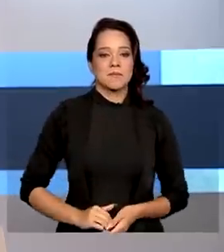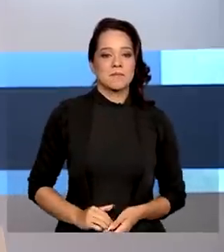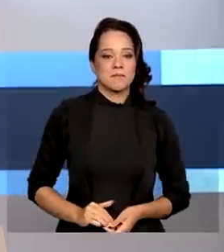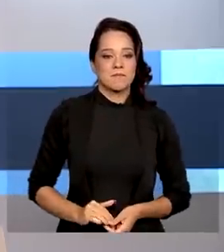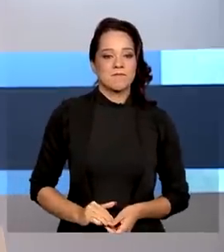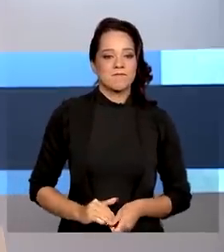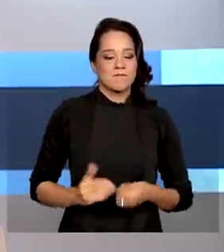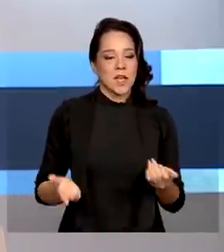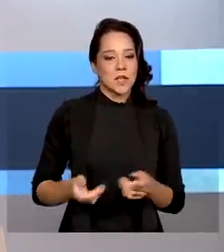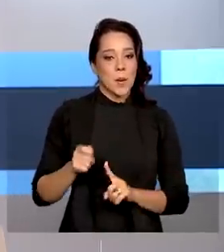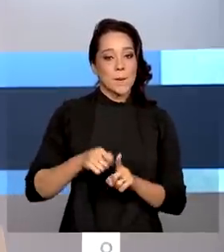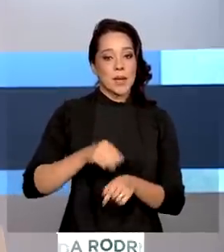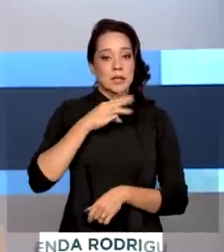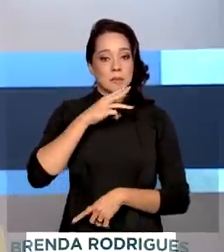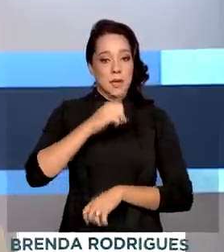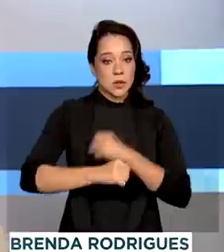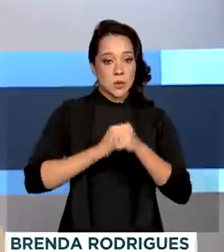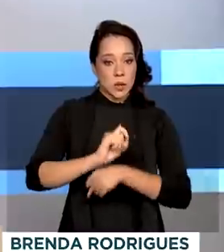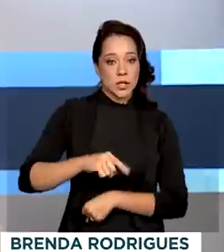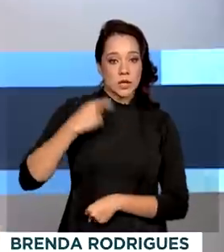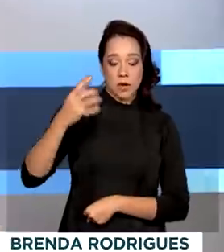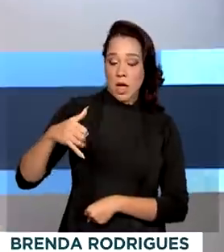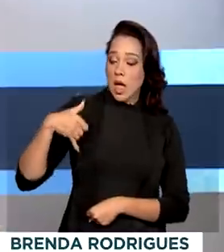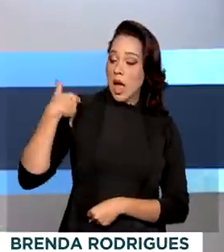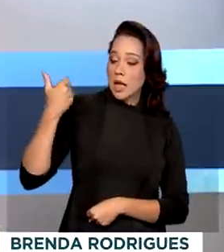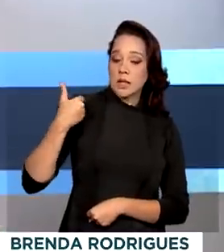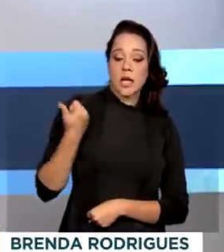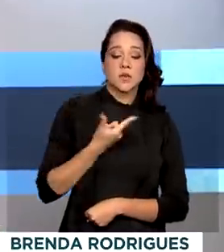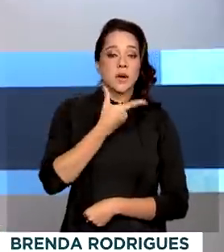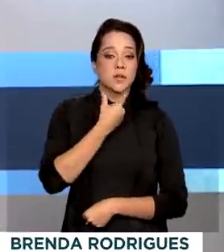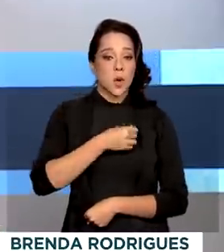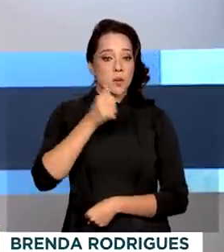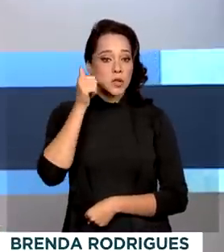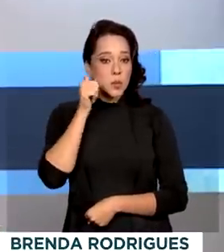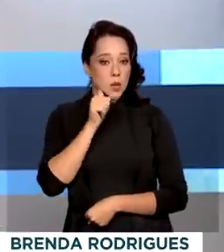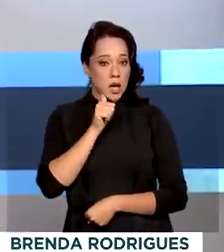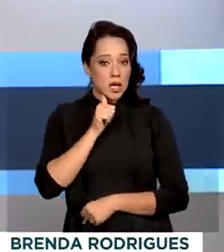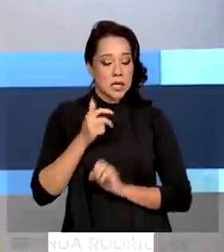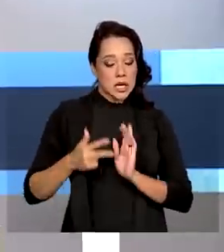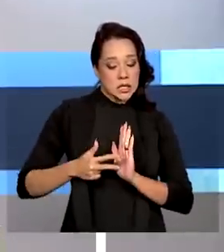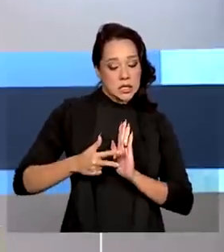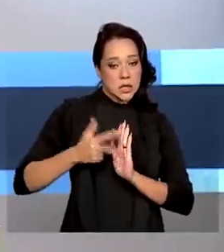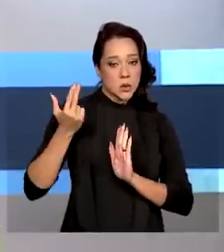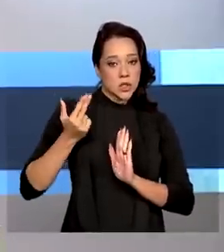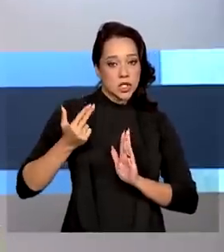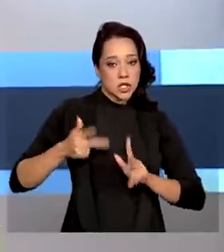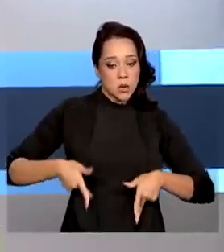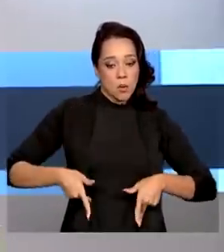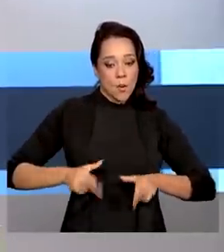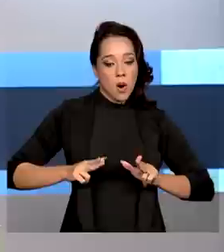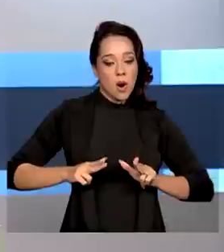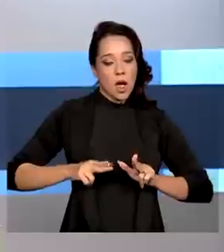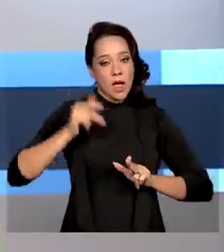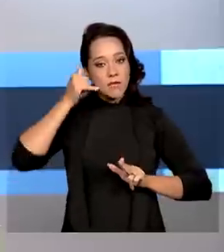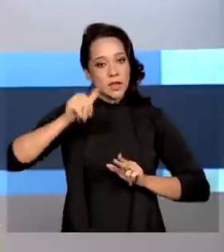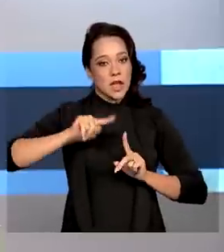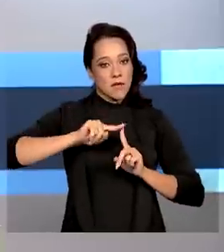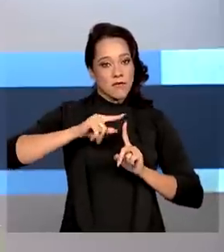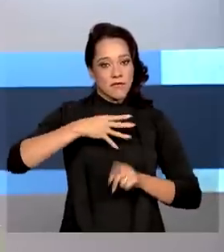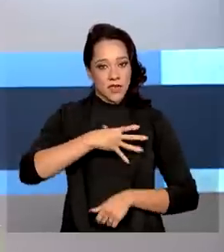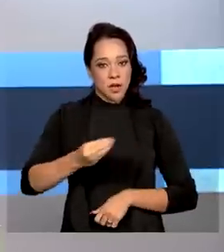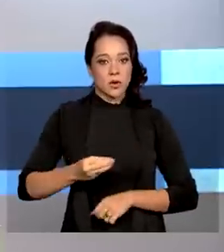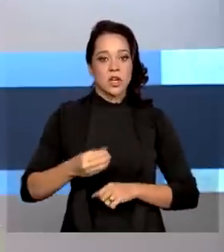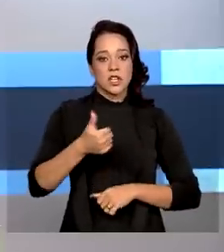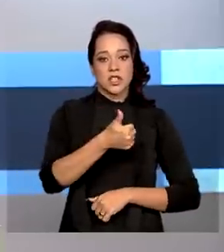A partir de março do ano que vem, a idade mínima para homens e mulheres fazerem cirurgia de esterilização cai de 25 para